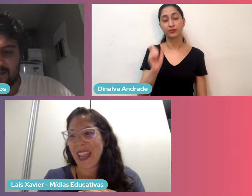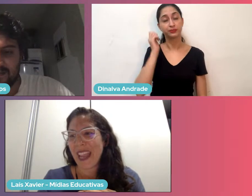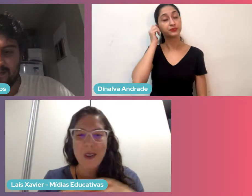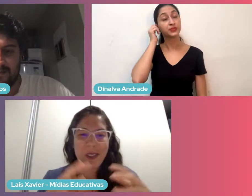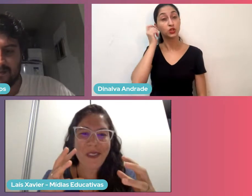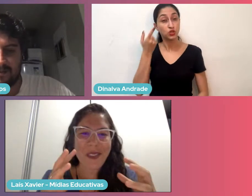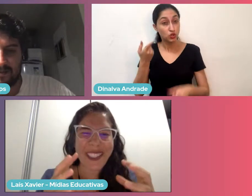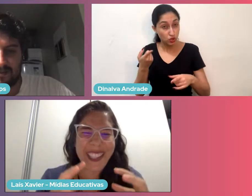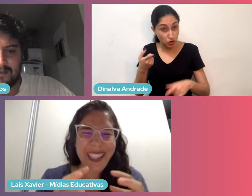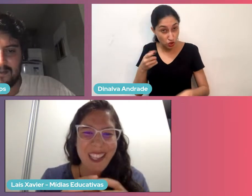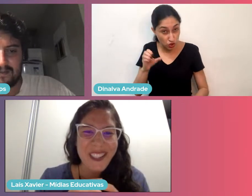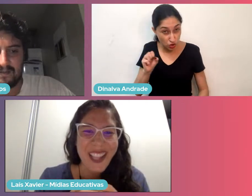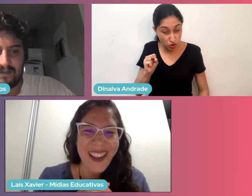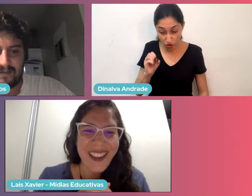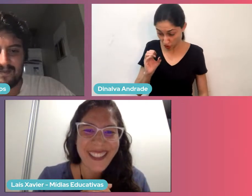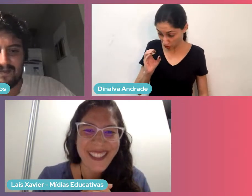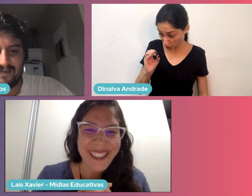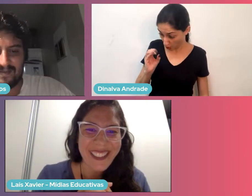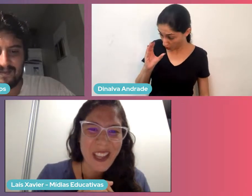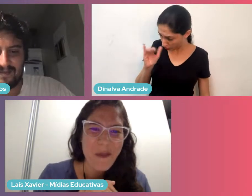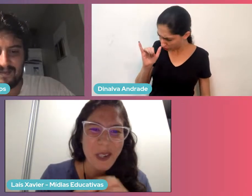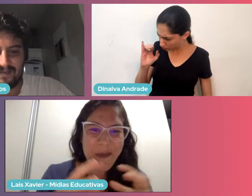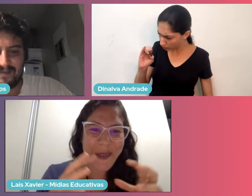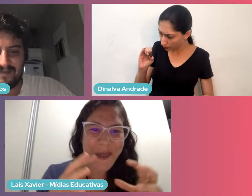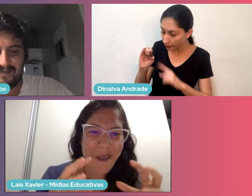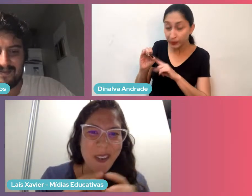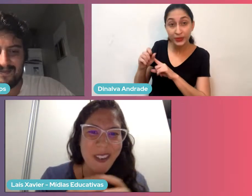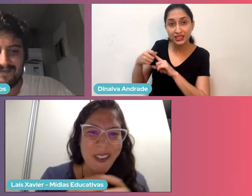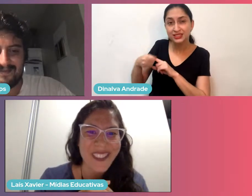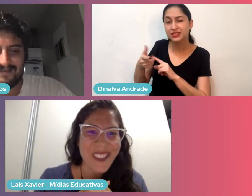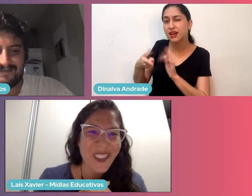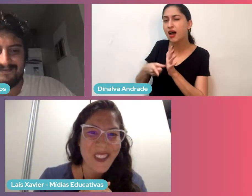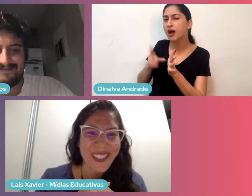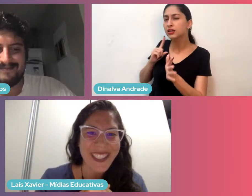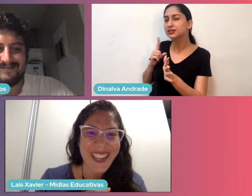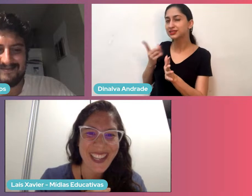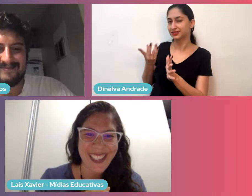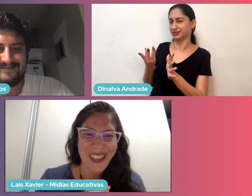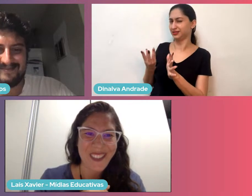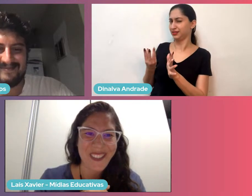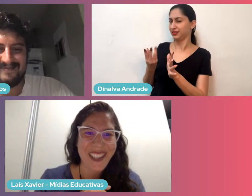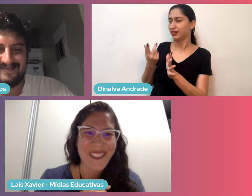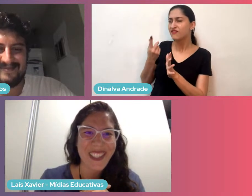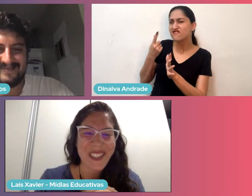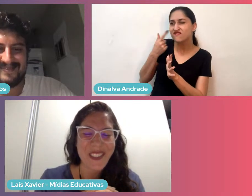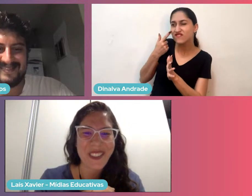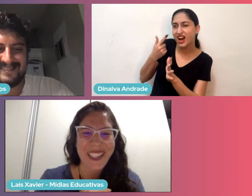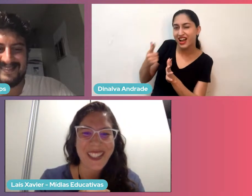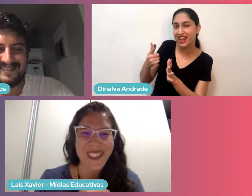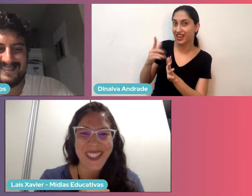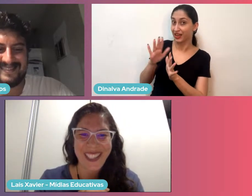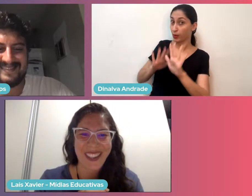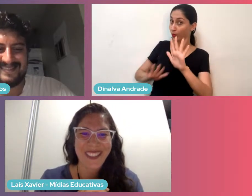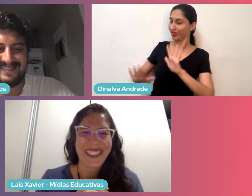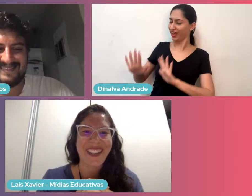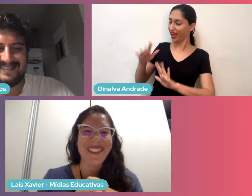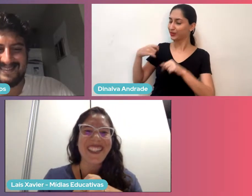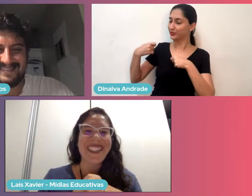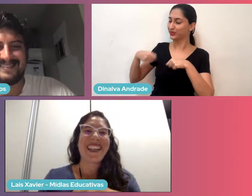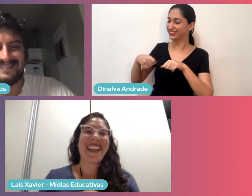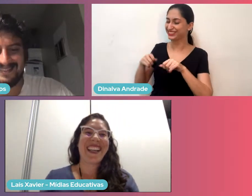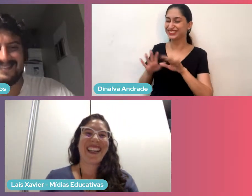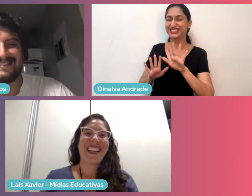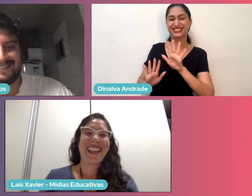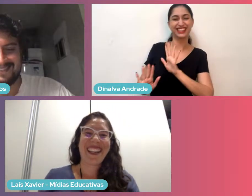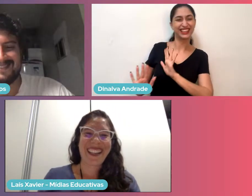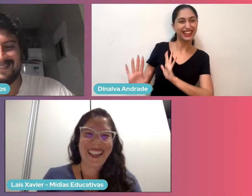é um negócio que você tem que testar antes, eu vou namorar um pouquinho do seu sócio antes de casar com ele e fazer um contrato social, sabe,